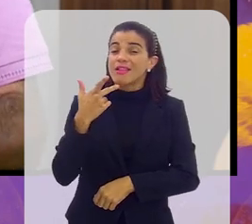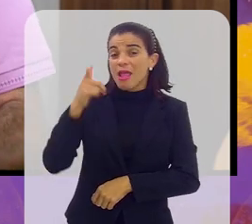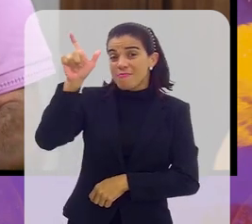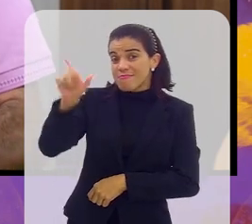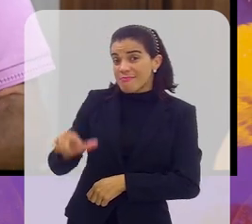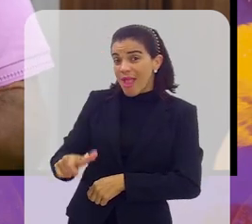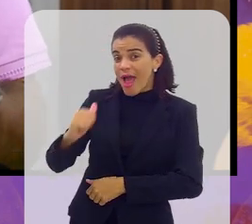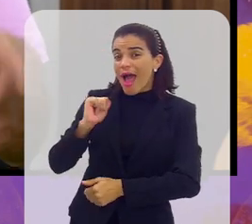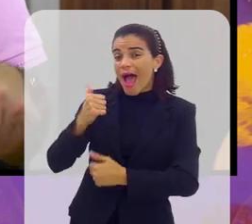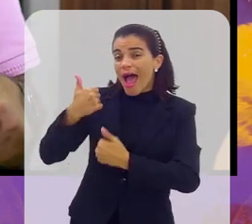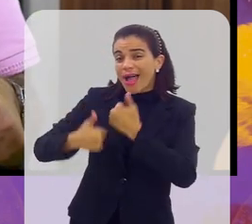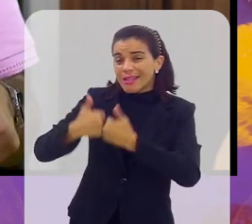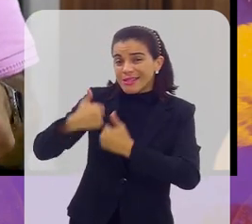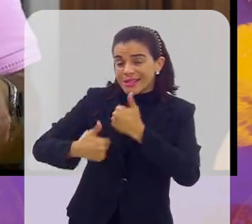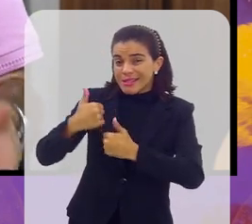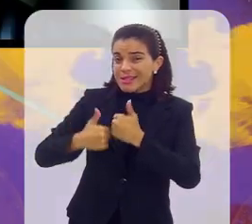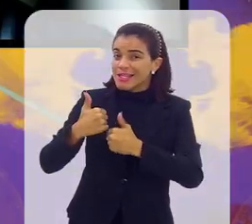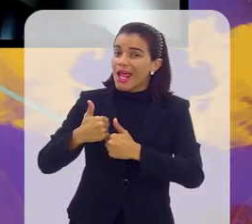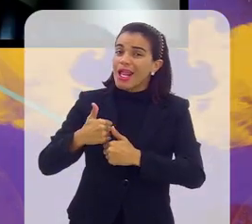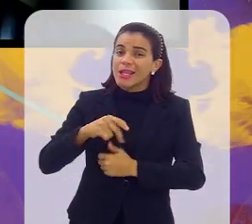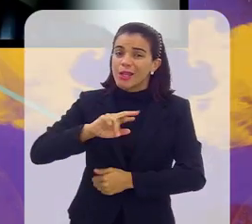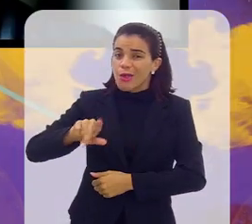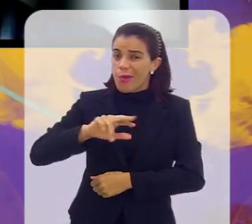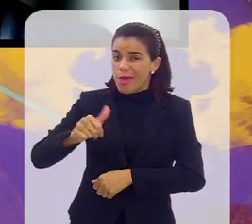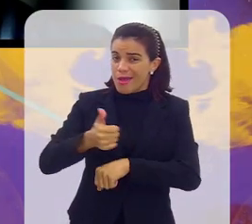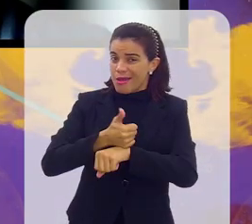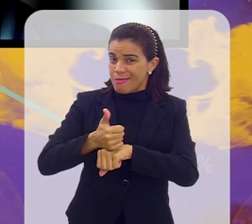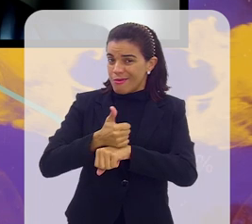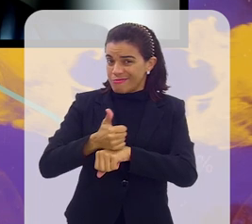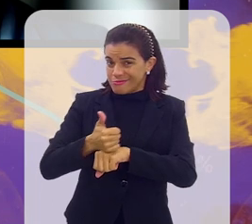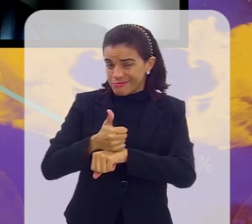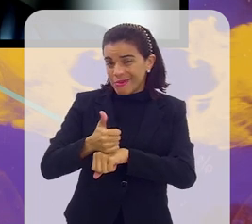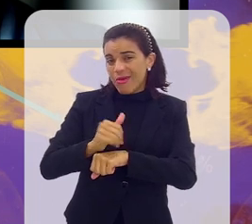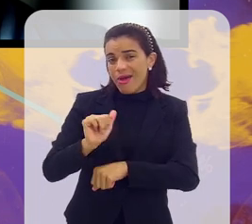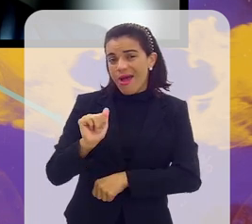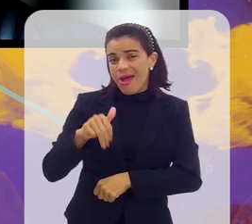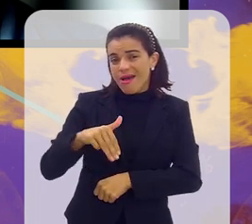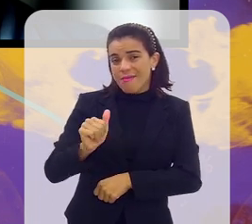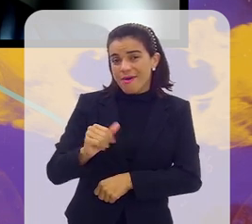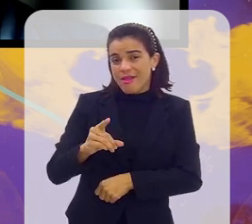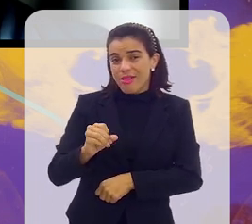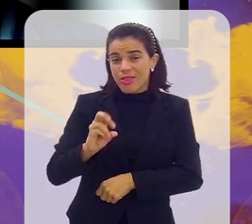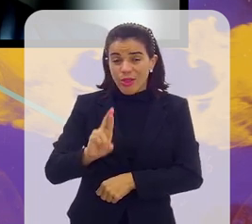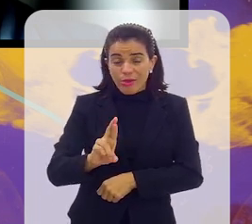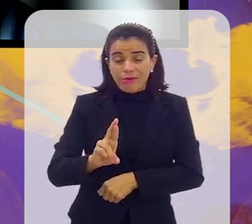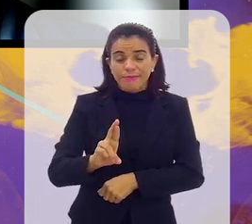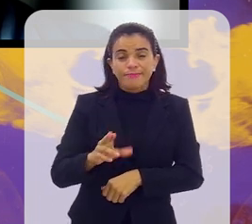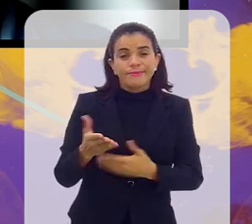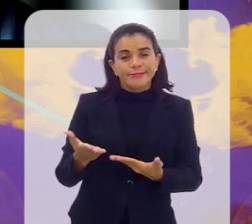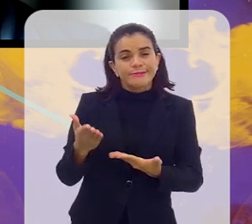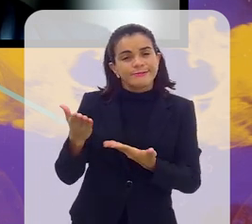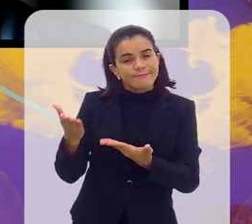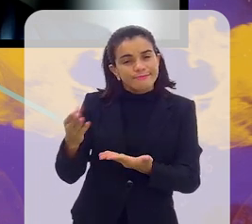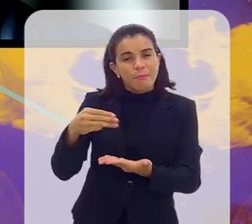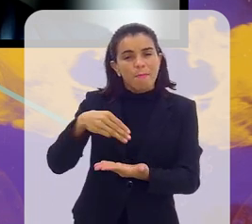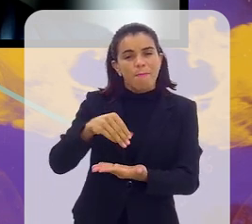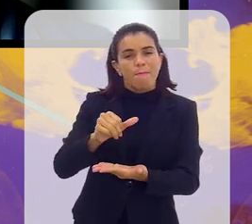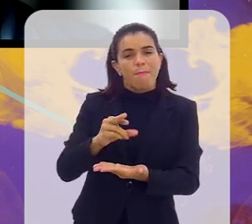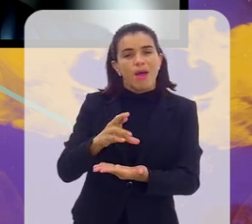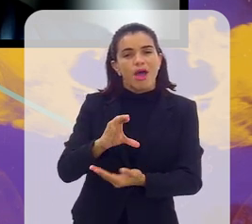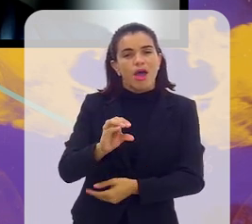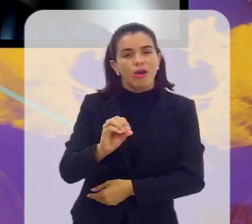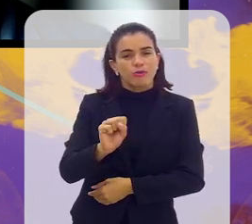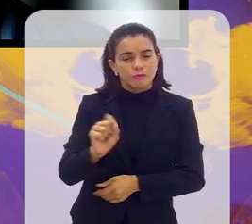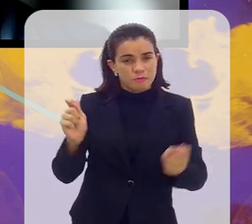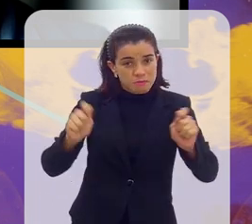jogadores, amadores, mas que têm se destacado. Eu queria que você falasse, Marcos Vinícius, a